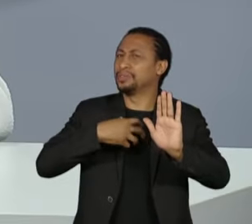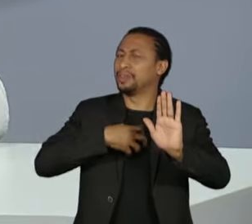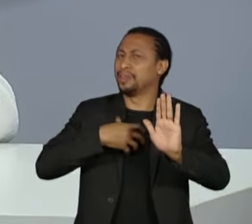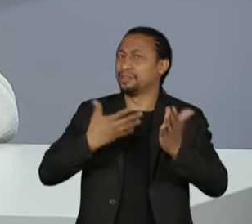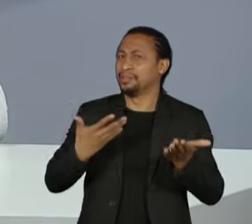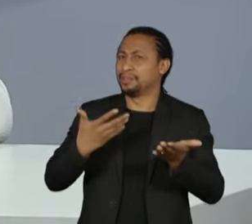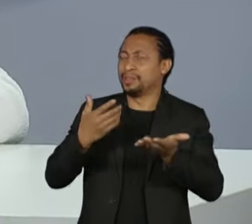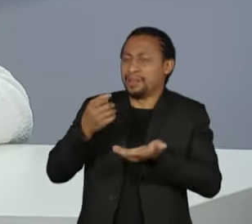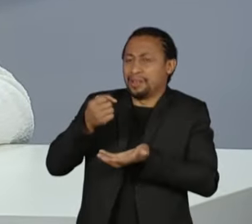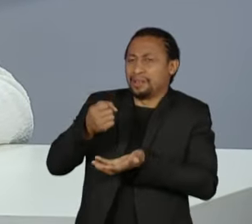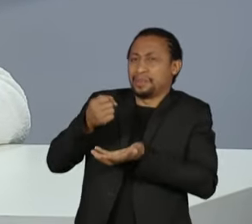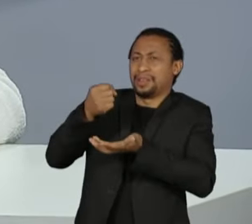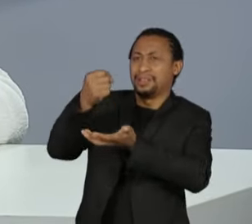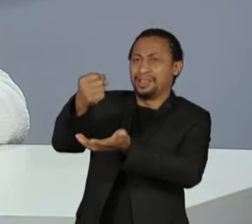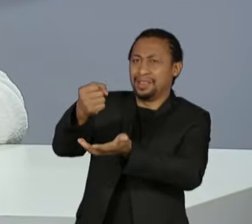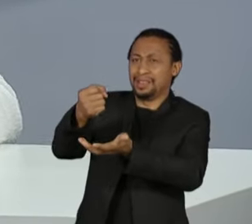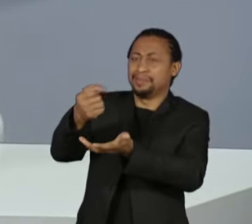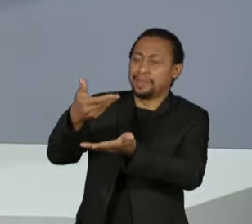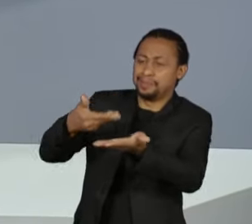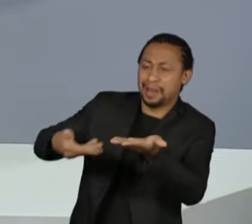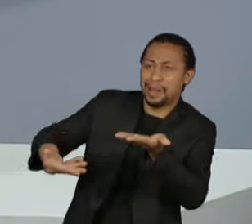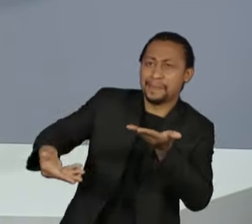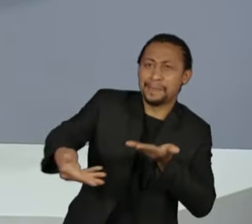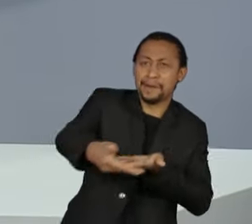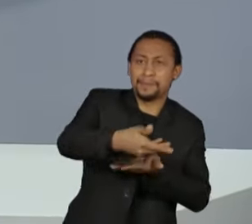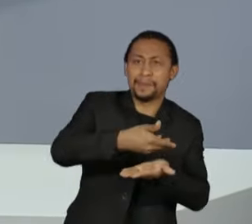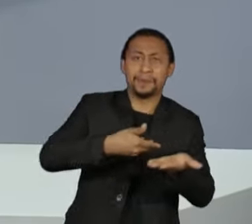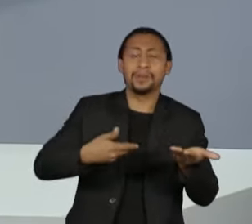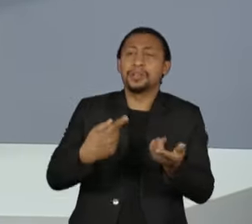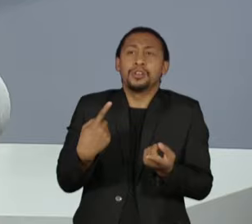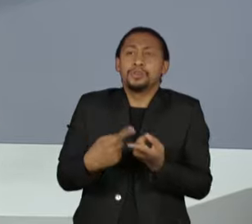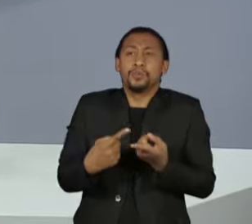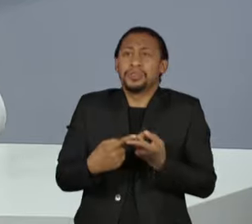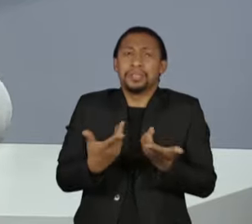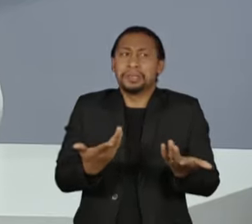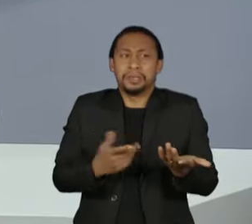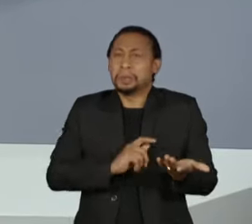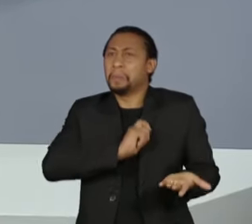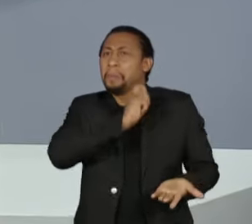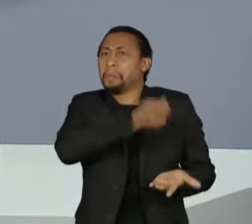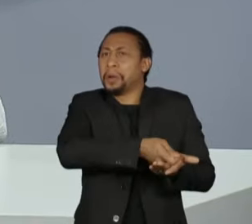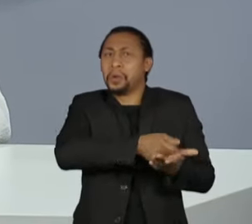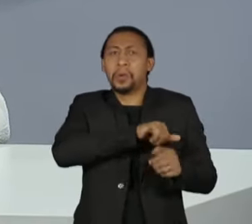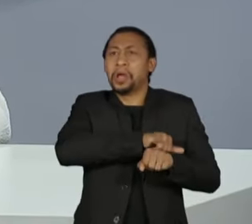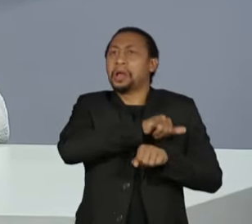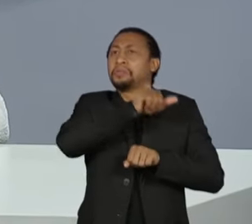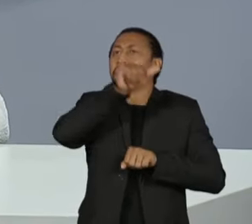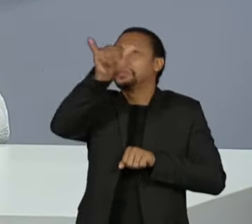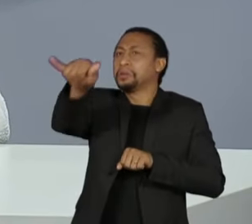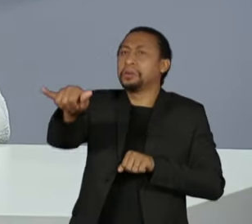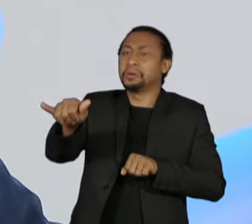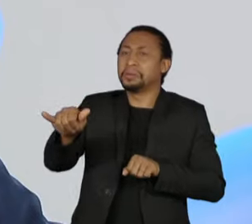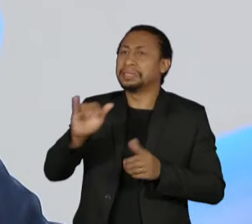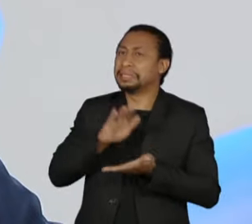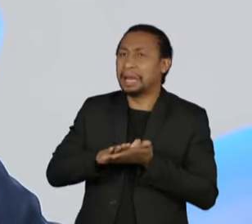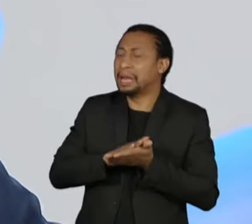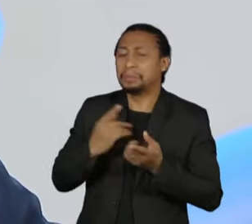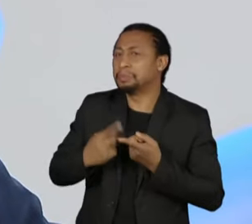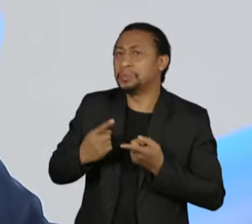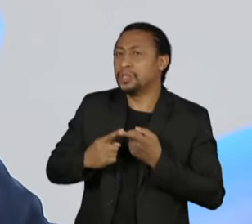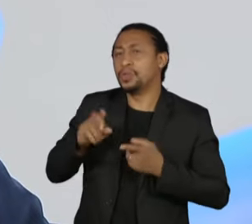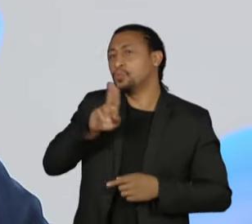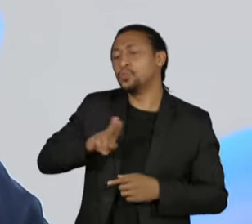compadrio, esse capitalismo de laços? Por que não fretar um avião? Por que não ir de voo comercial? Então, você tem